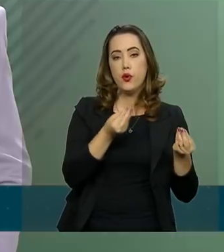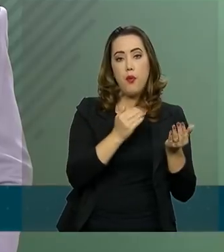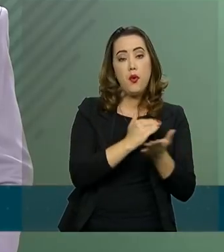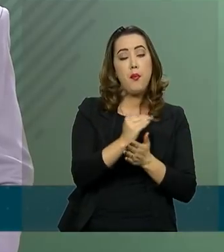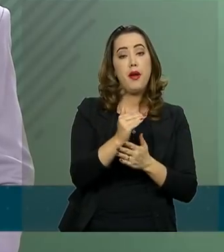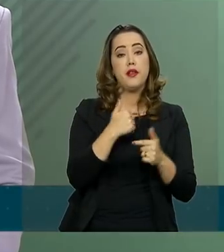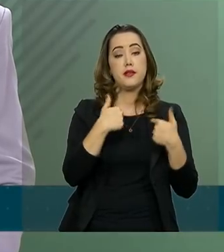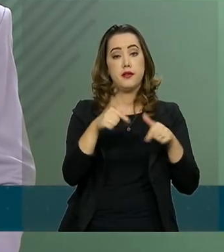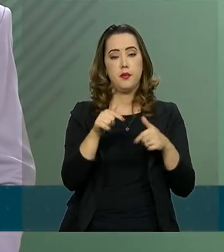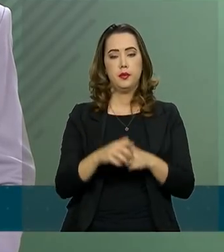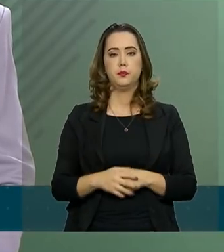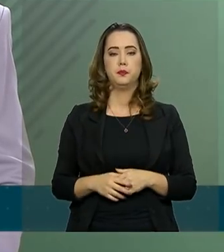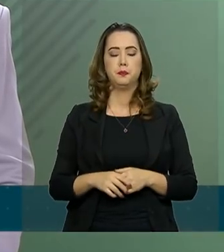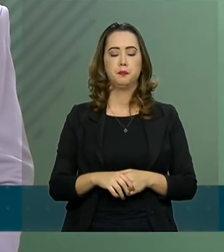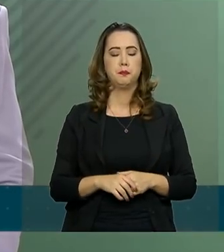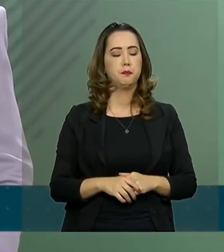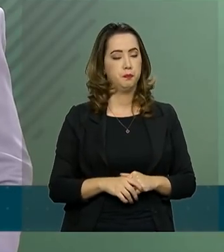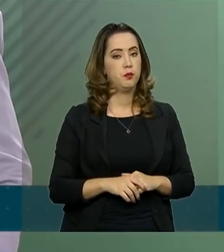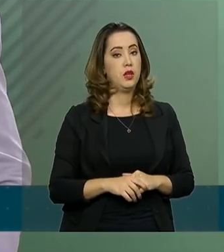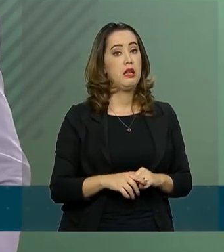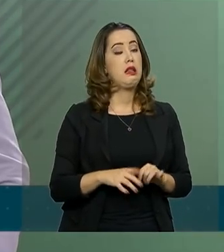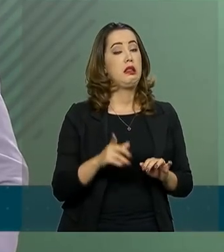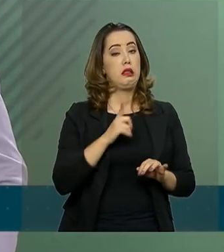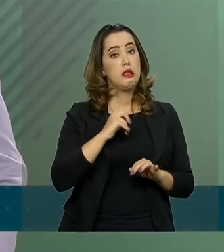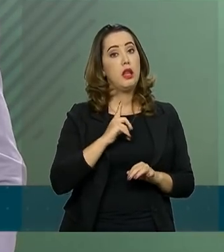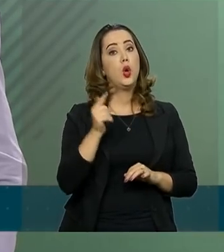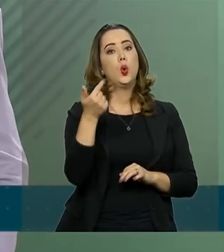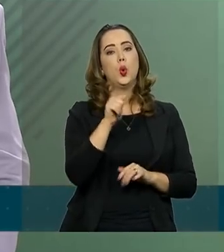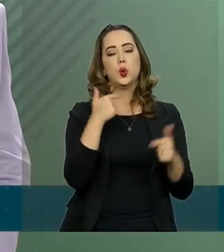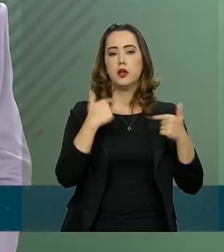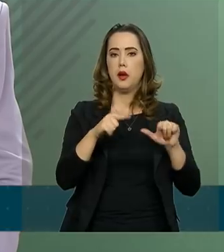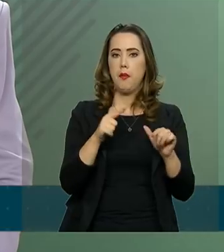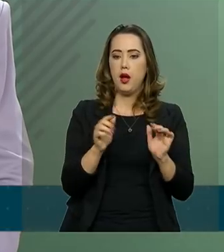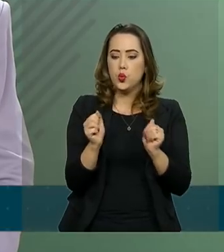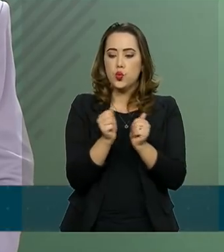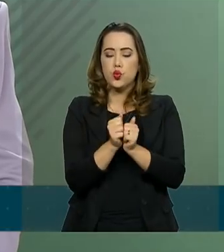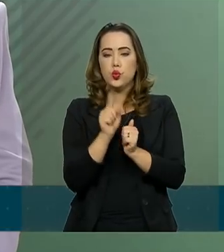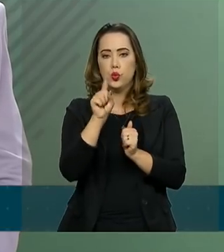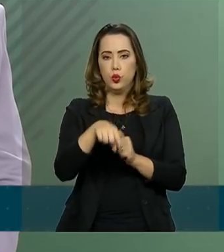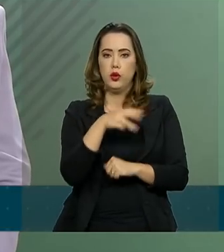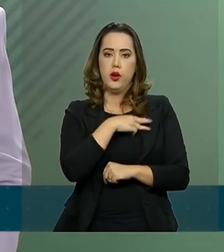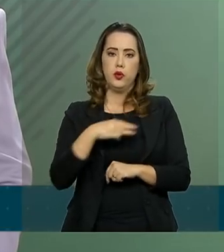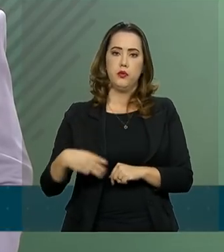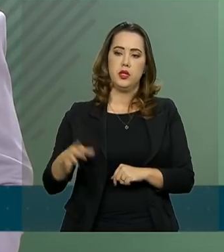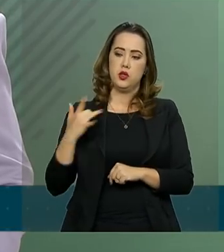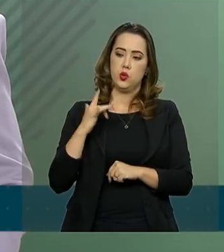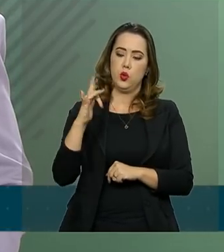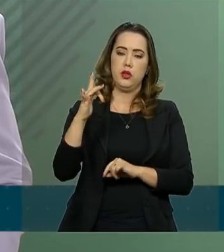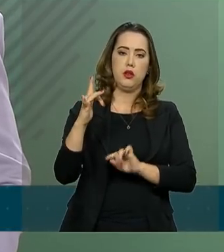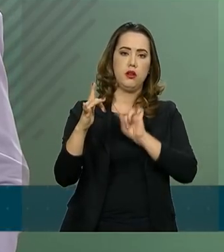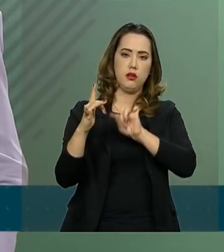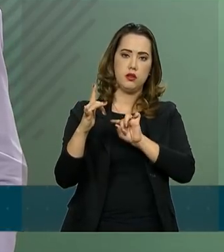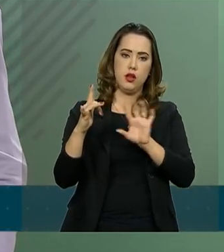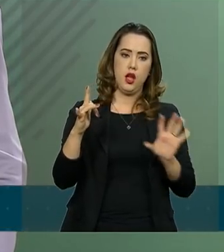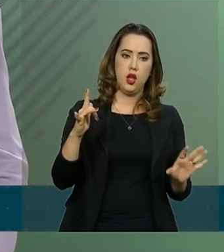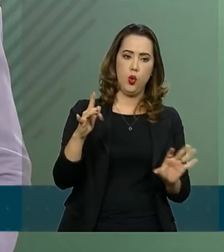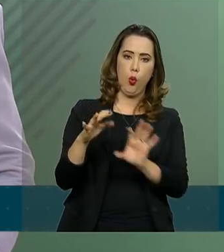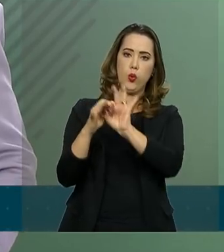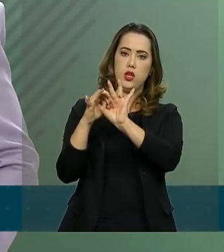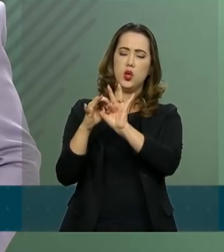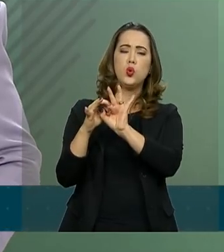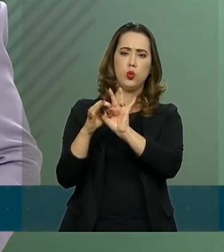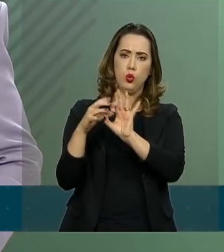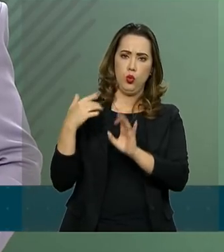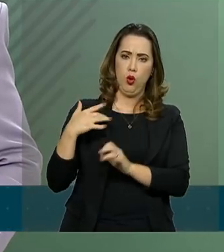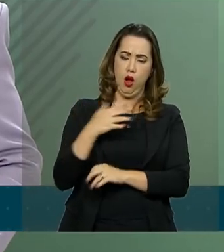Há um trabalho em paralelo do ministro Nix Lorenzoni, que a este trabalho somar-se há o trabalho do general Ramos,